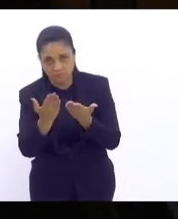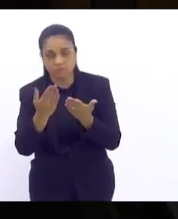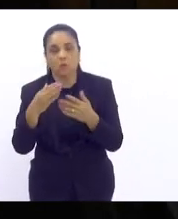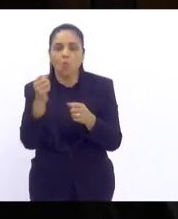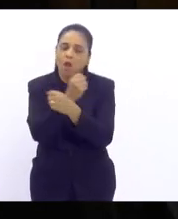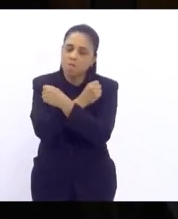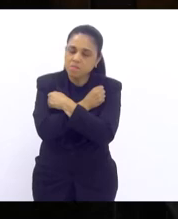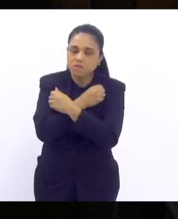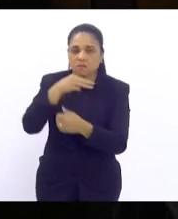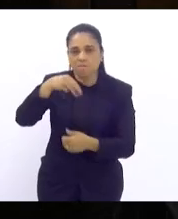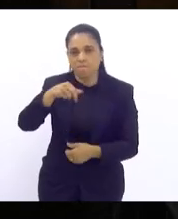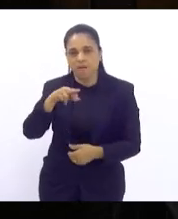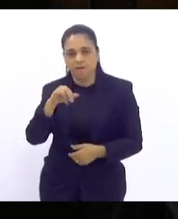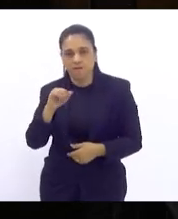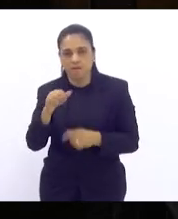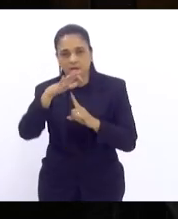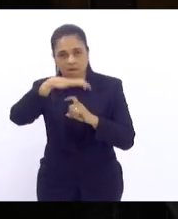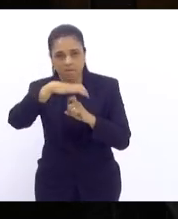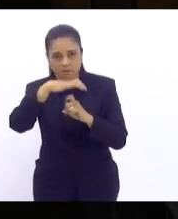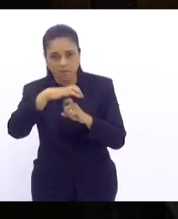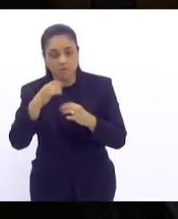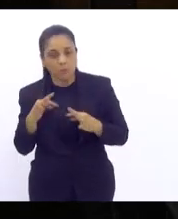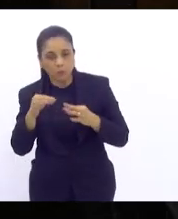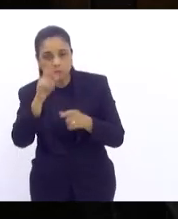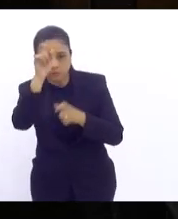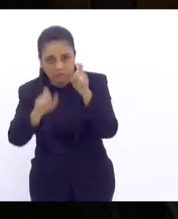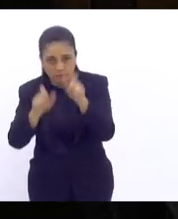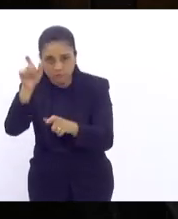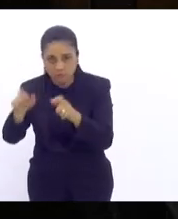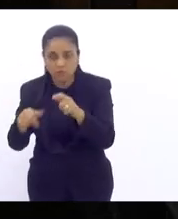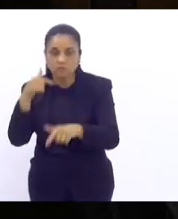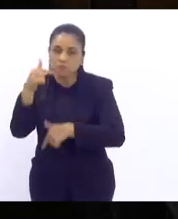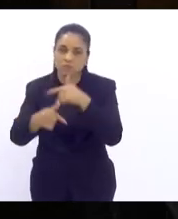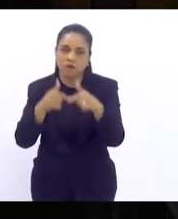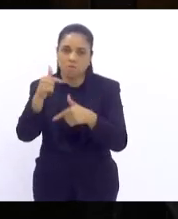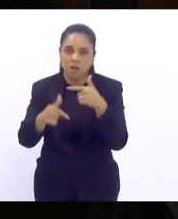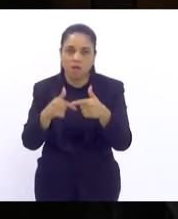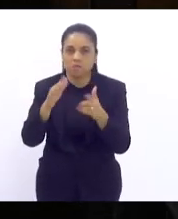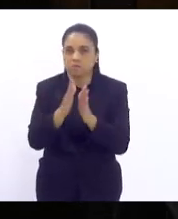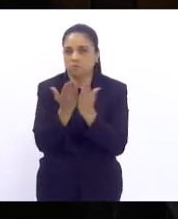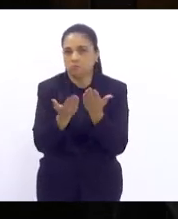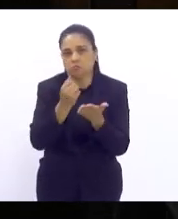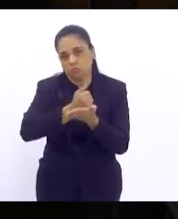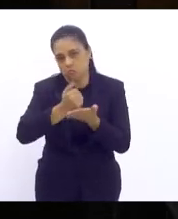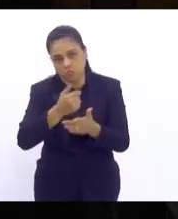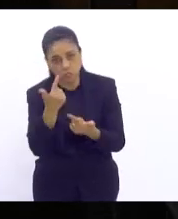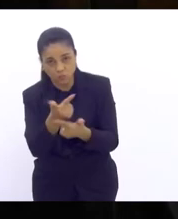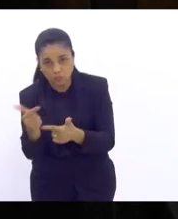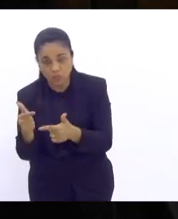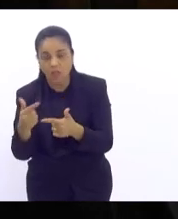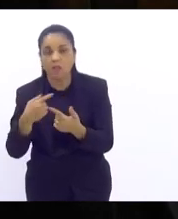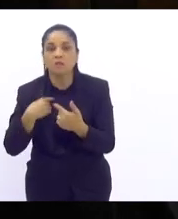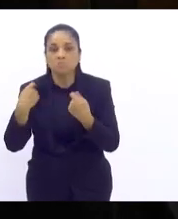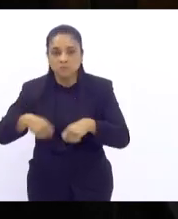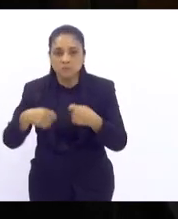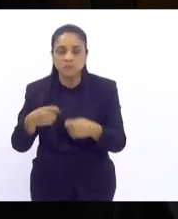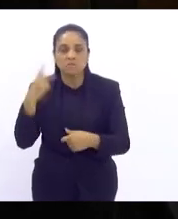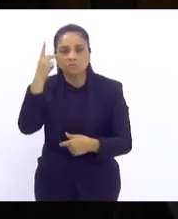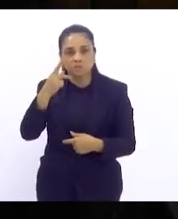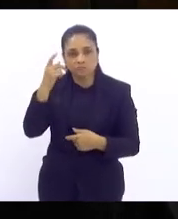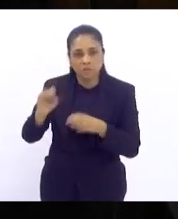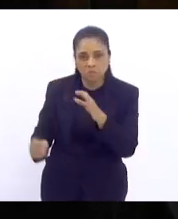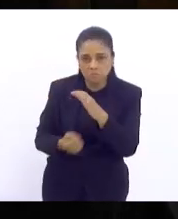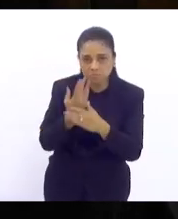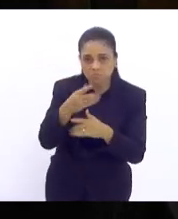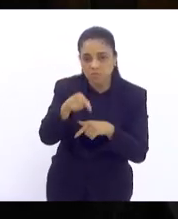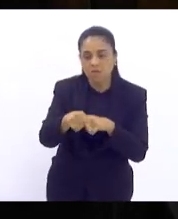Camelões a todos aqueles e aquelas que estão no trabalho informal que a gente possa aí ousar em políticas que garantam aí o